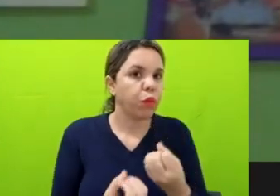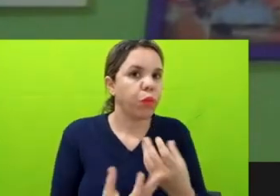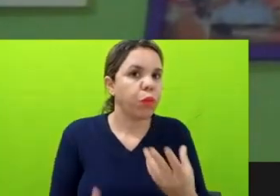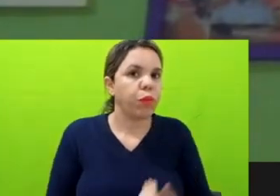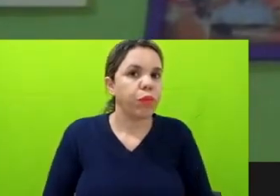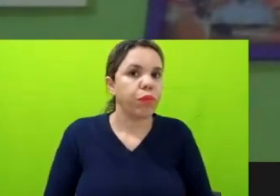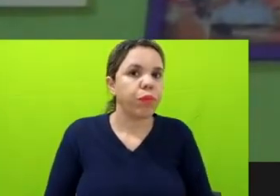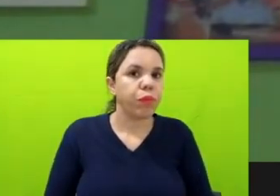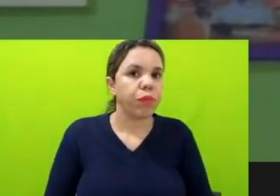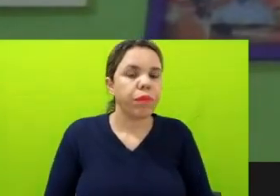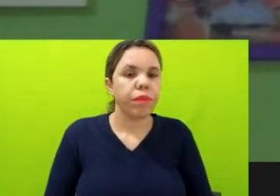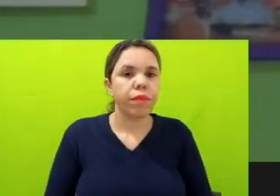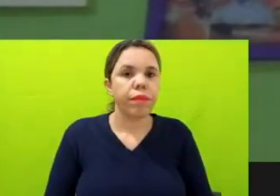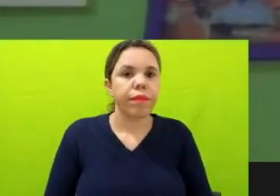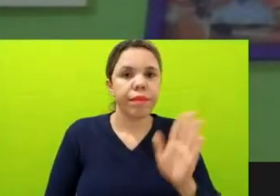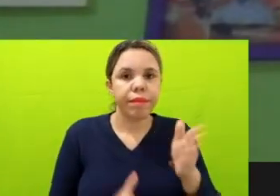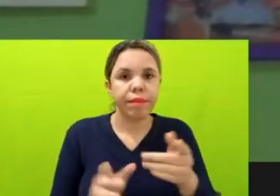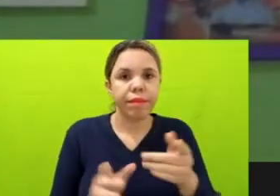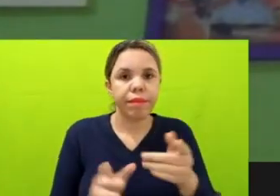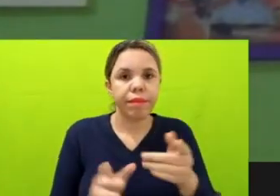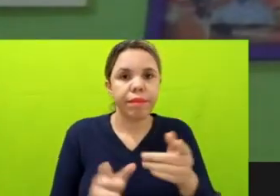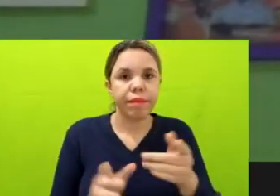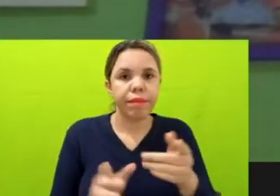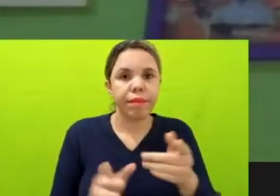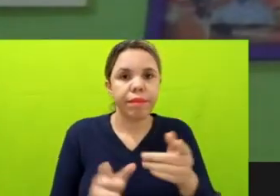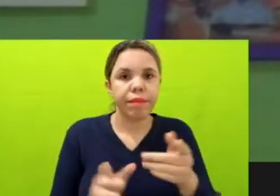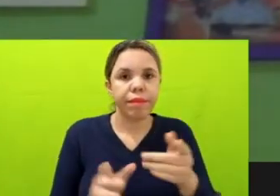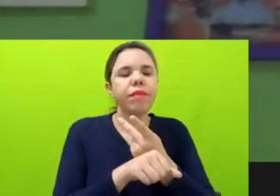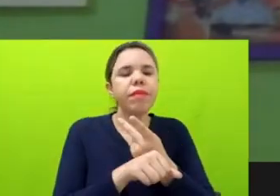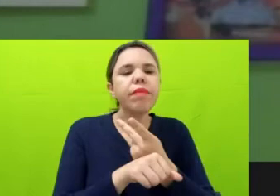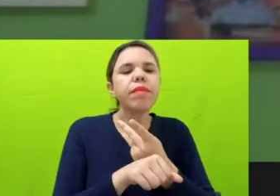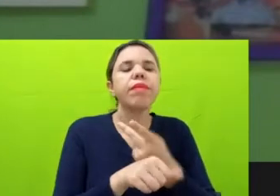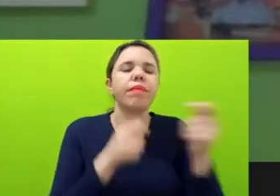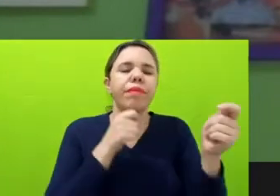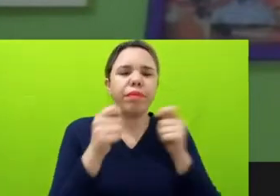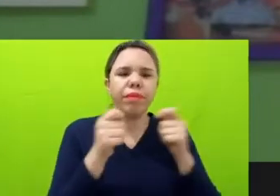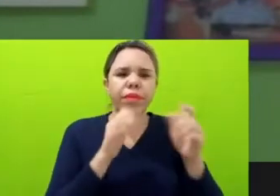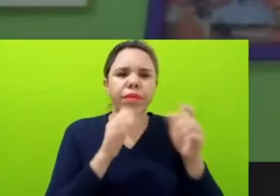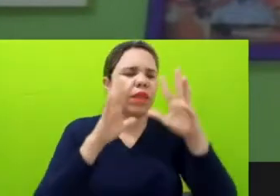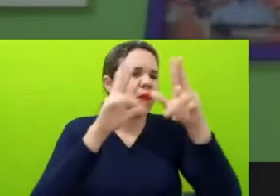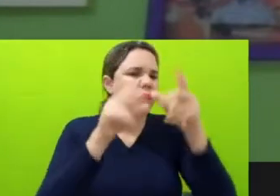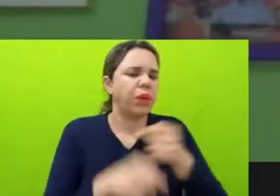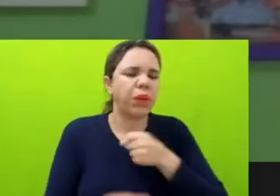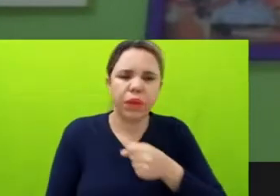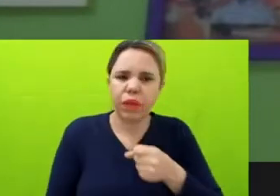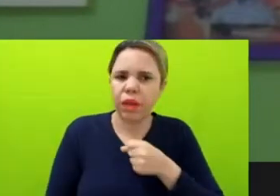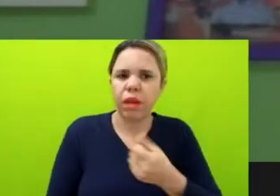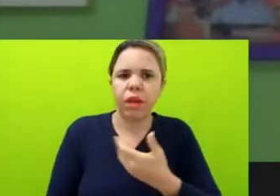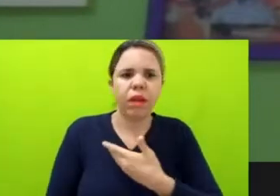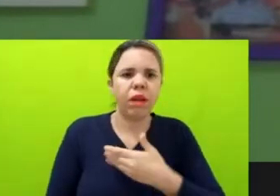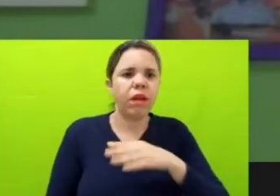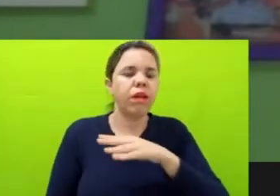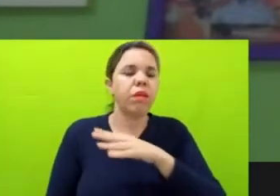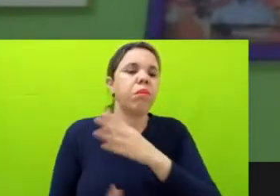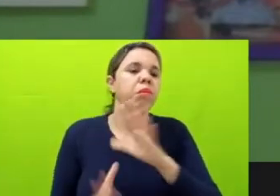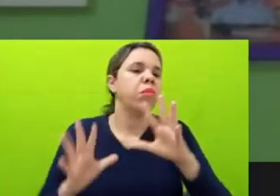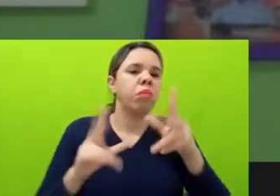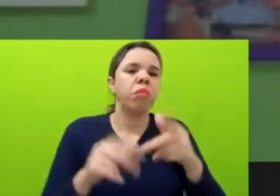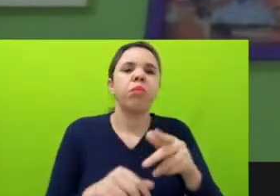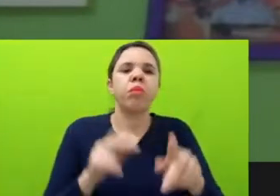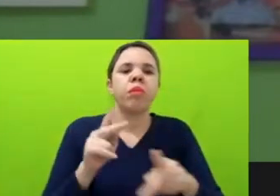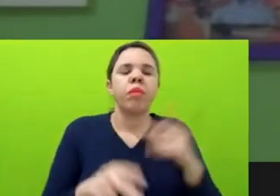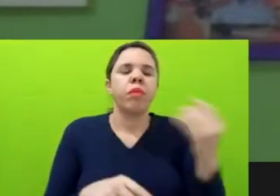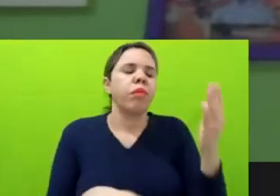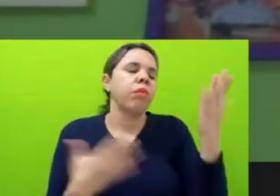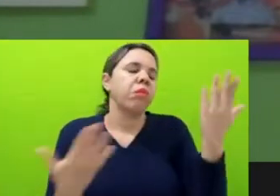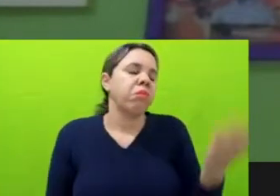assessoria, a gente tentou entrevistas de todos os lados pelos funcionários do governo, autoridades, enfim, já tentamos de